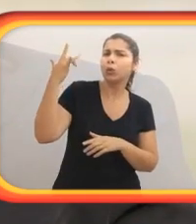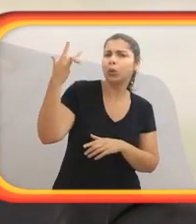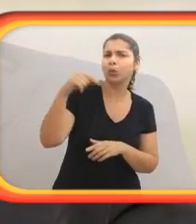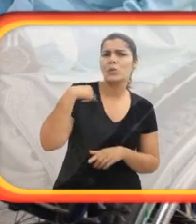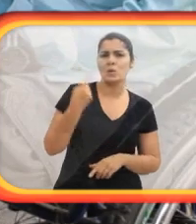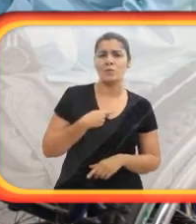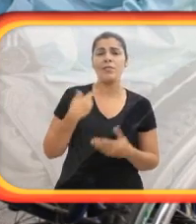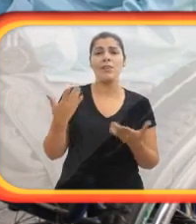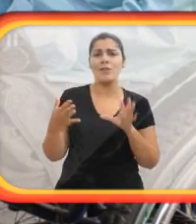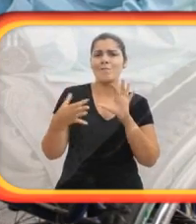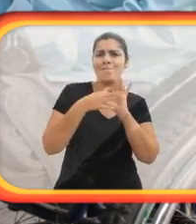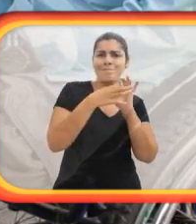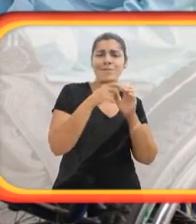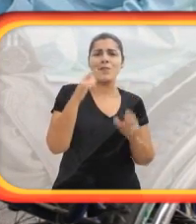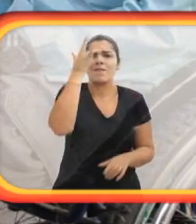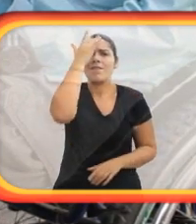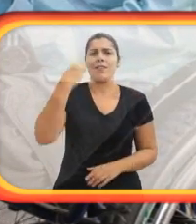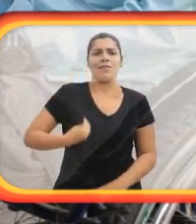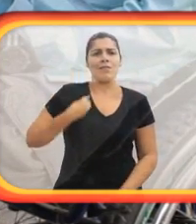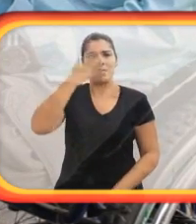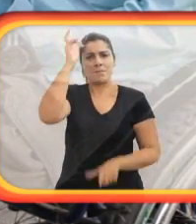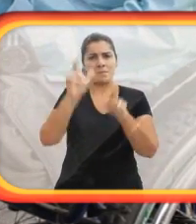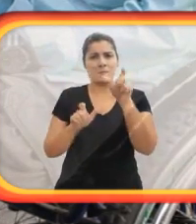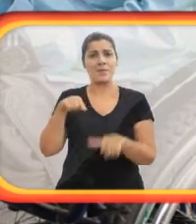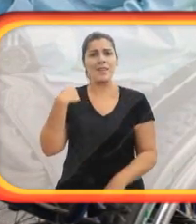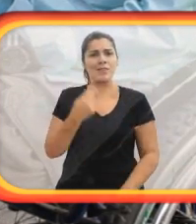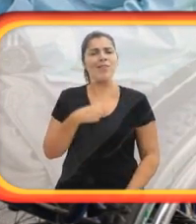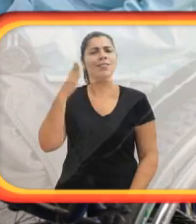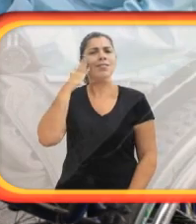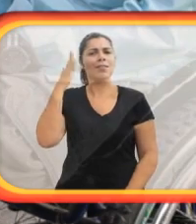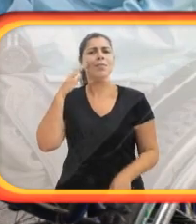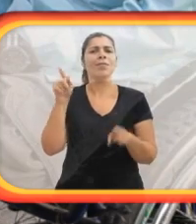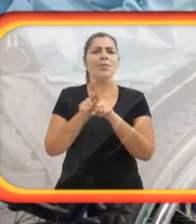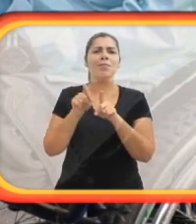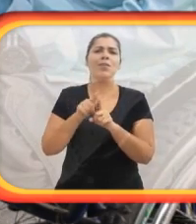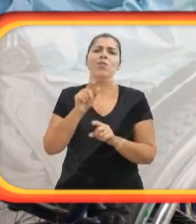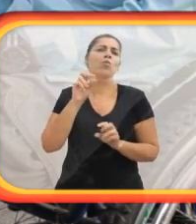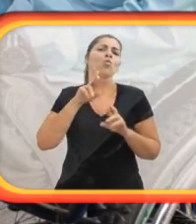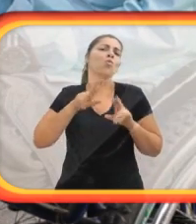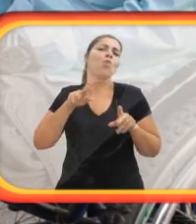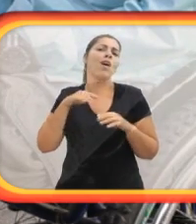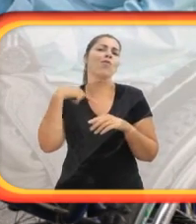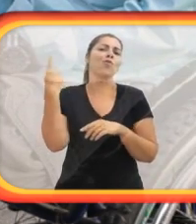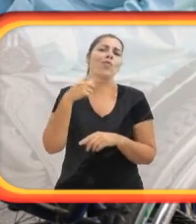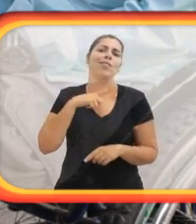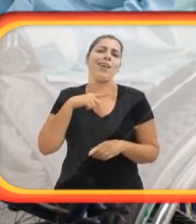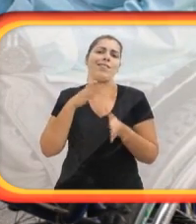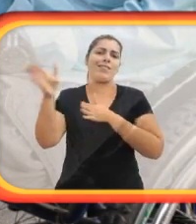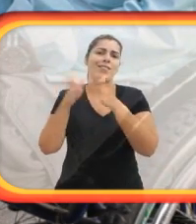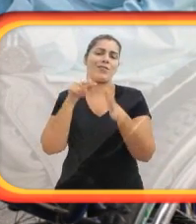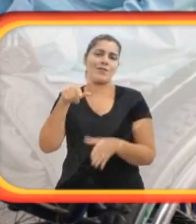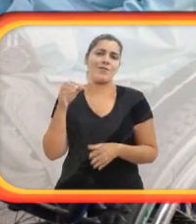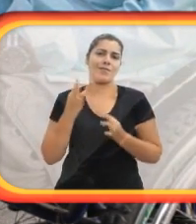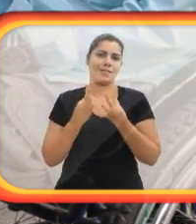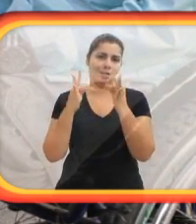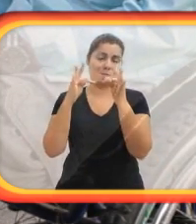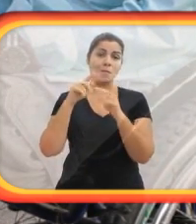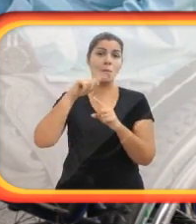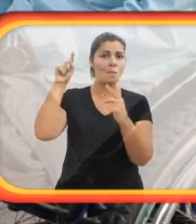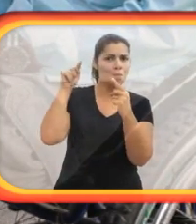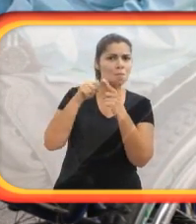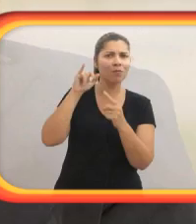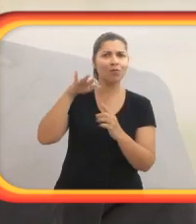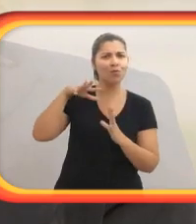dia a dia, que facilita a vida das pessoas, mas a gente sabe também que nem todo mundo tem acesso a essas